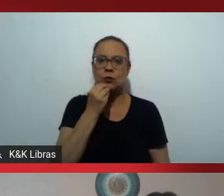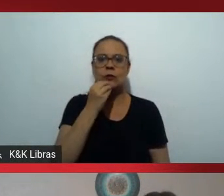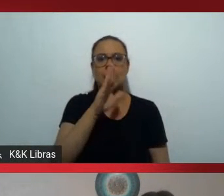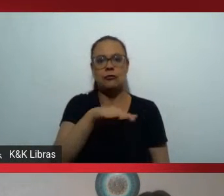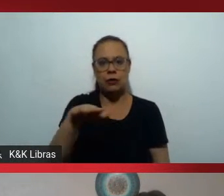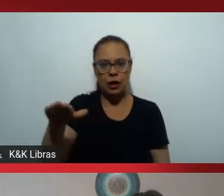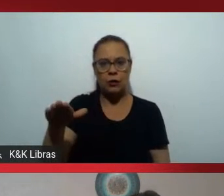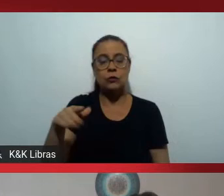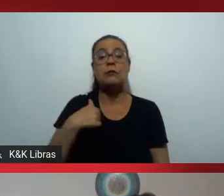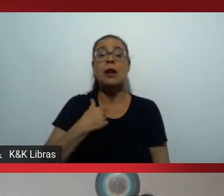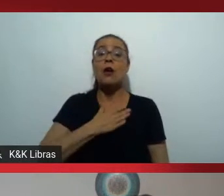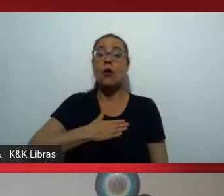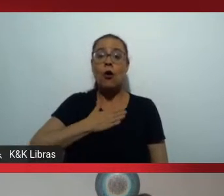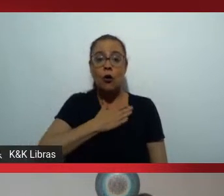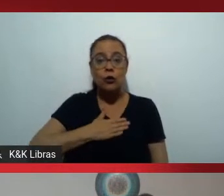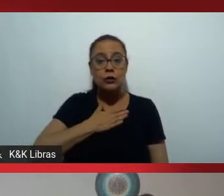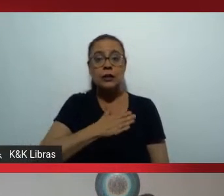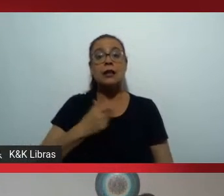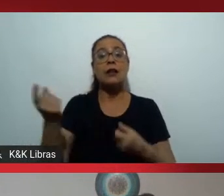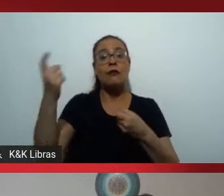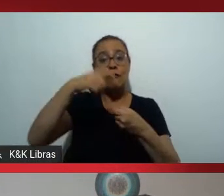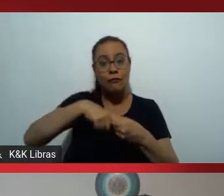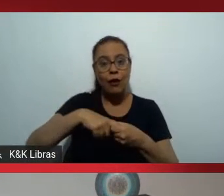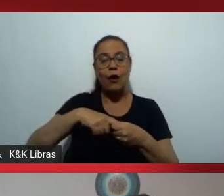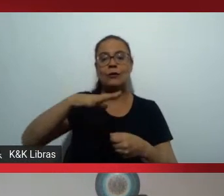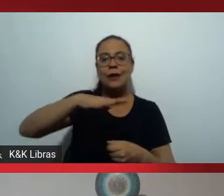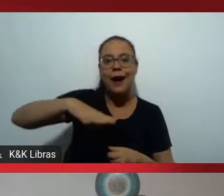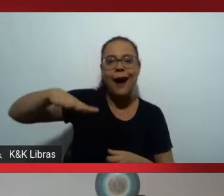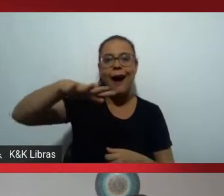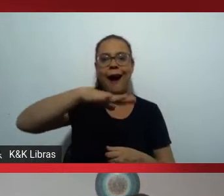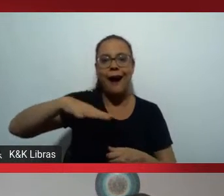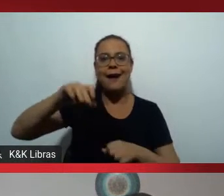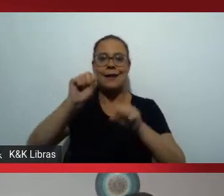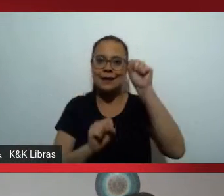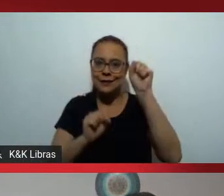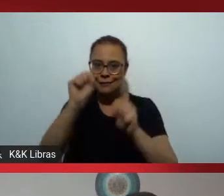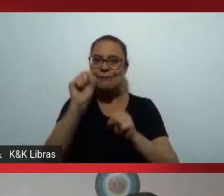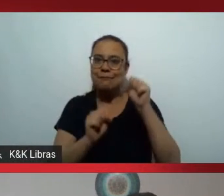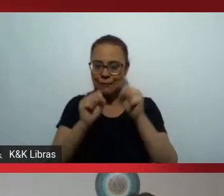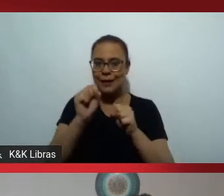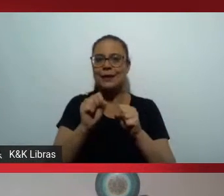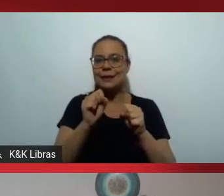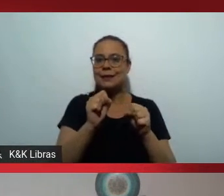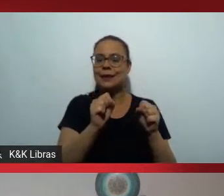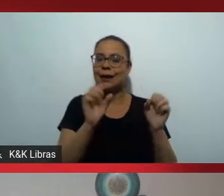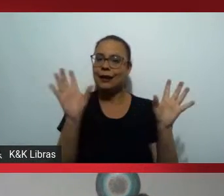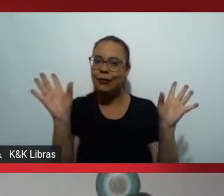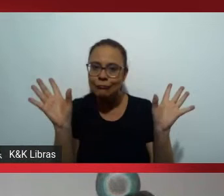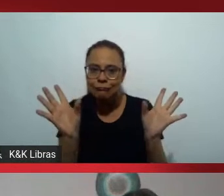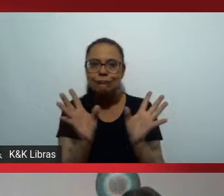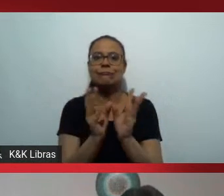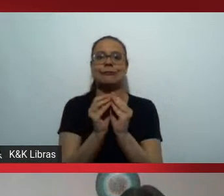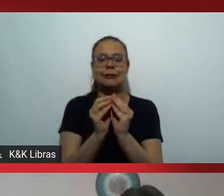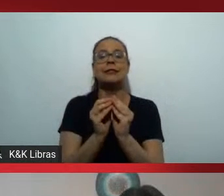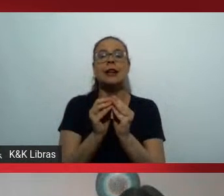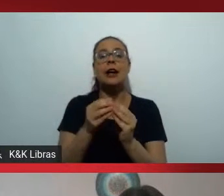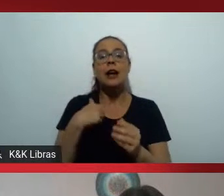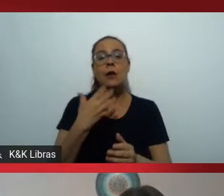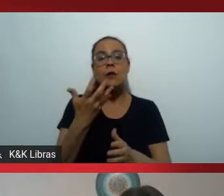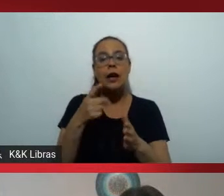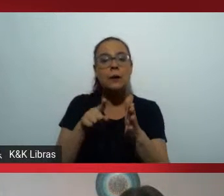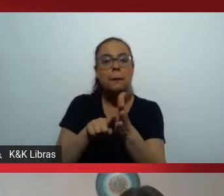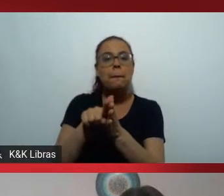Eu gostaria de voltar um pouco para o mundo corporativo, para a gente ir fechando o raciocínio e endereçar uma pergunta